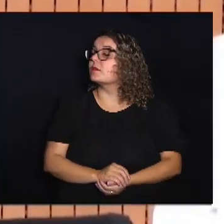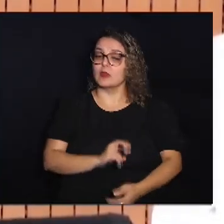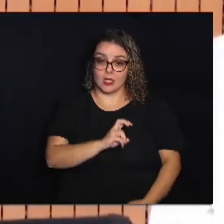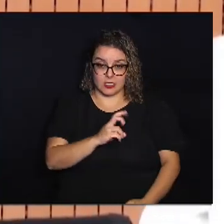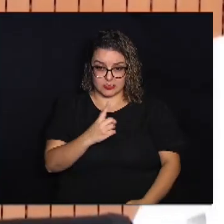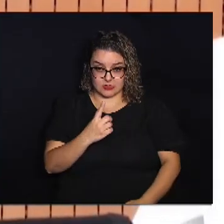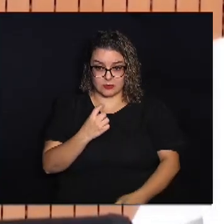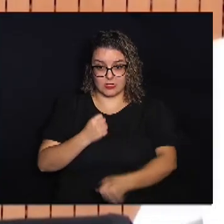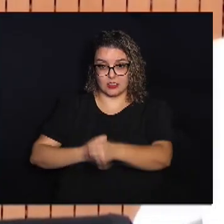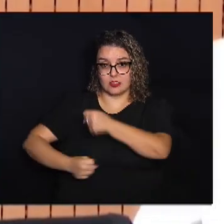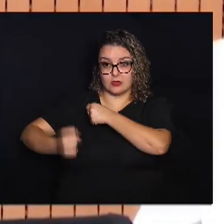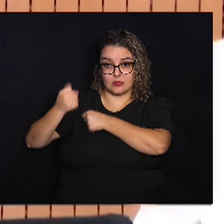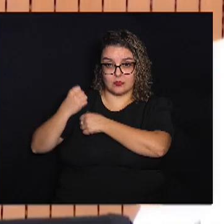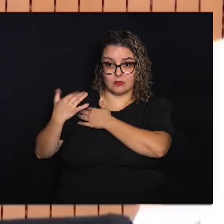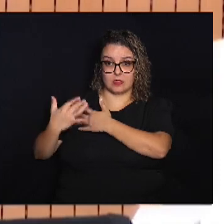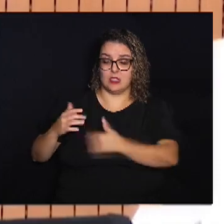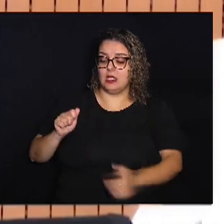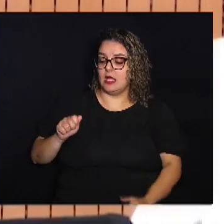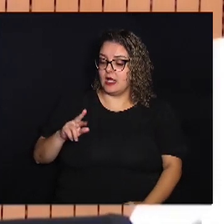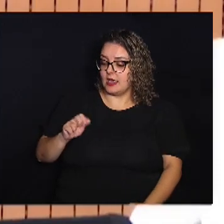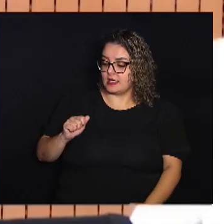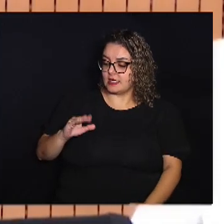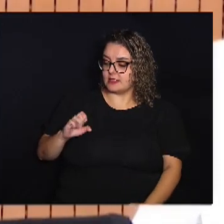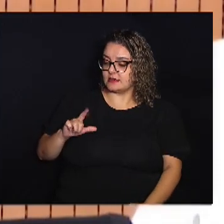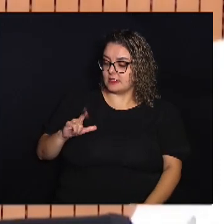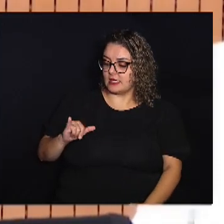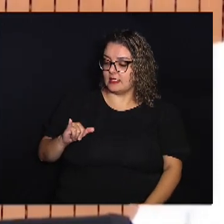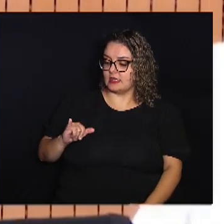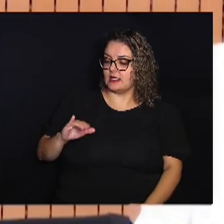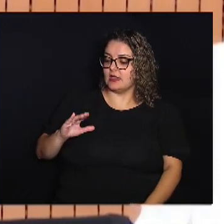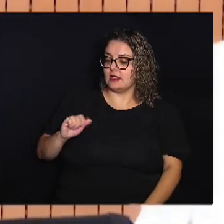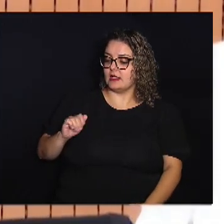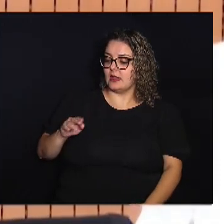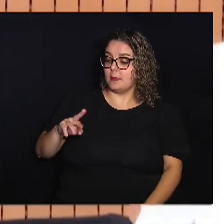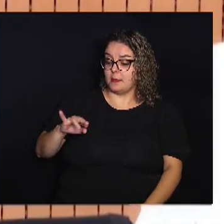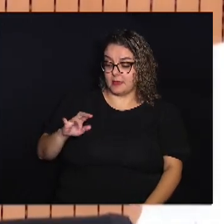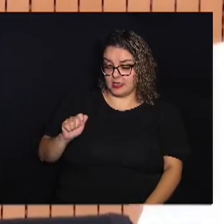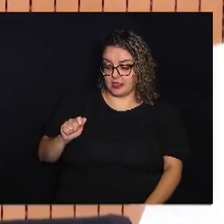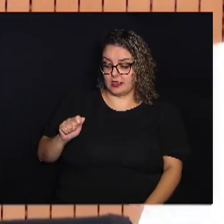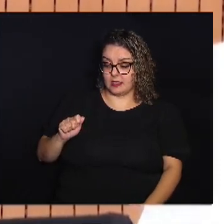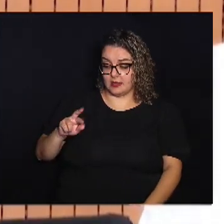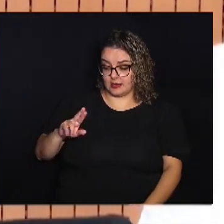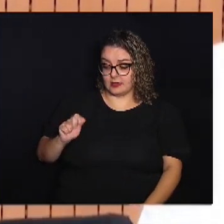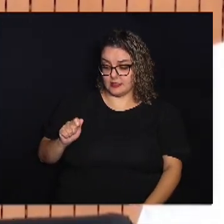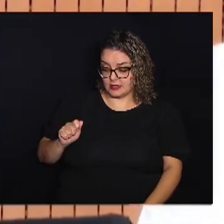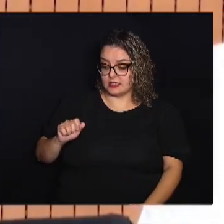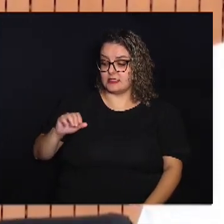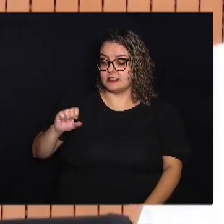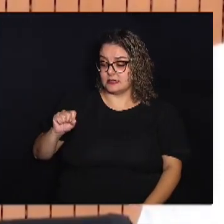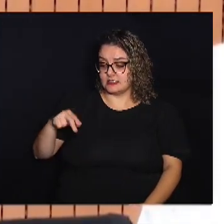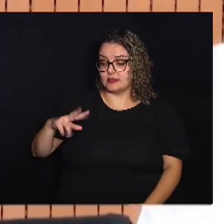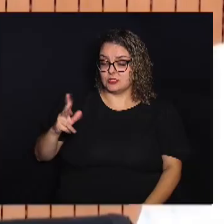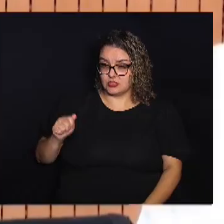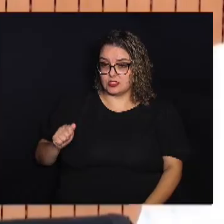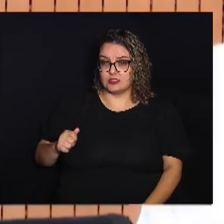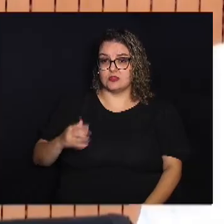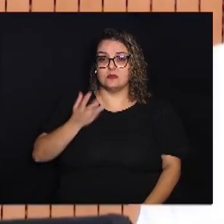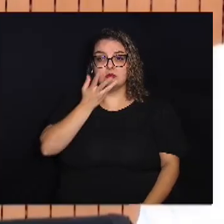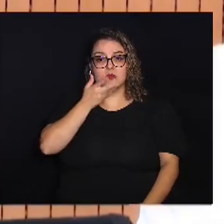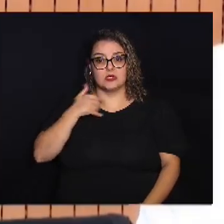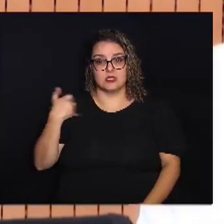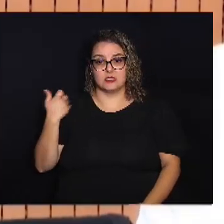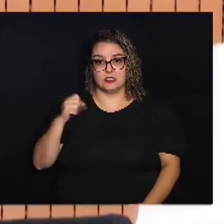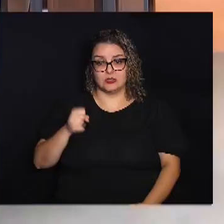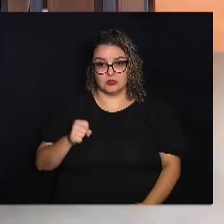Araceli Cabreira Sanches Uma criança de 8 anos Foi brutalmente assassinada Em